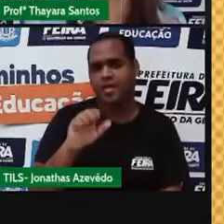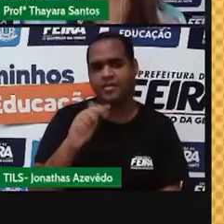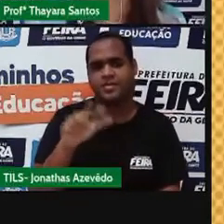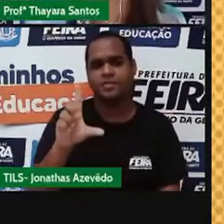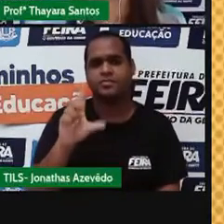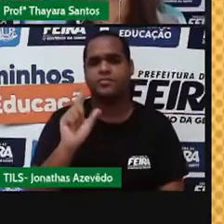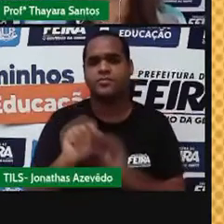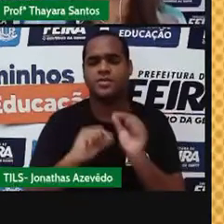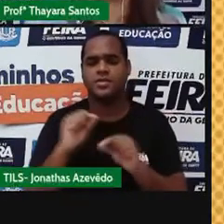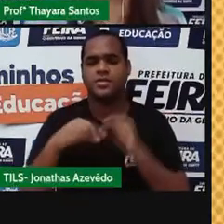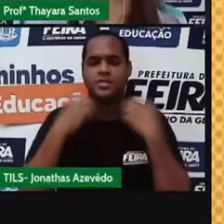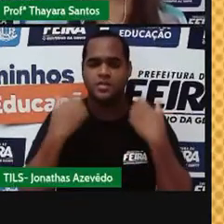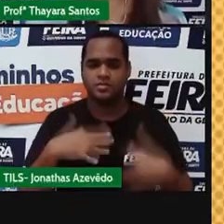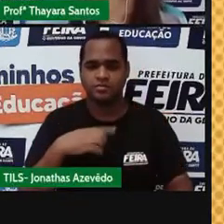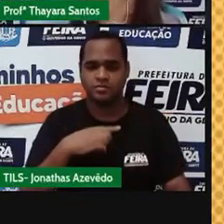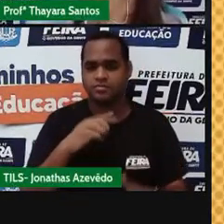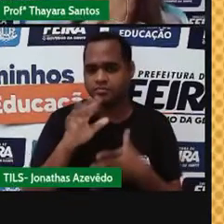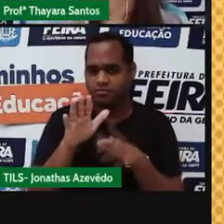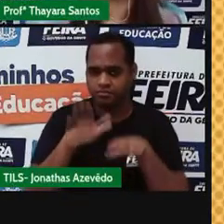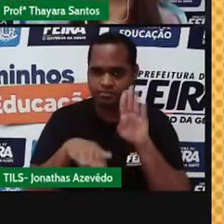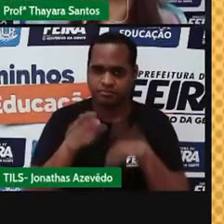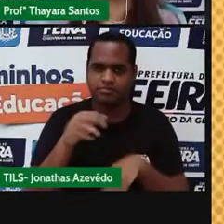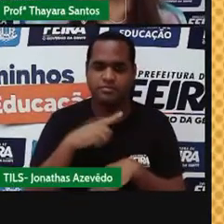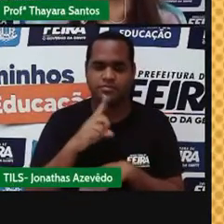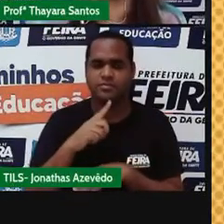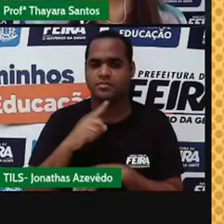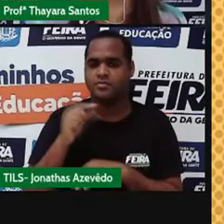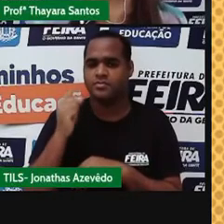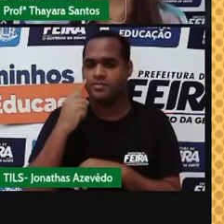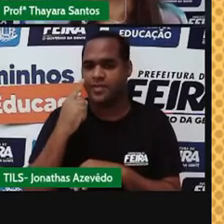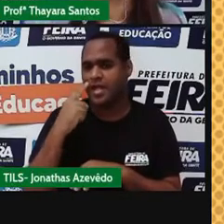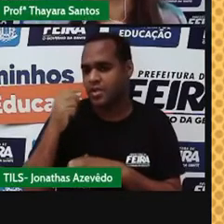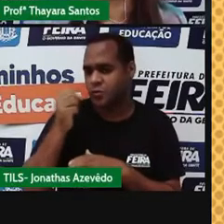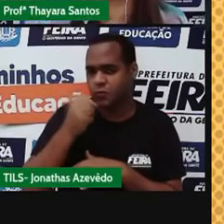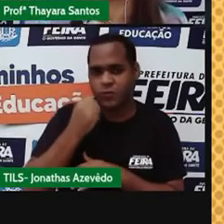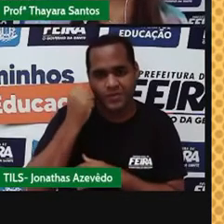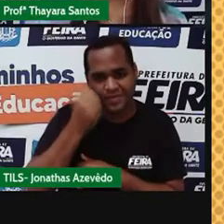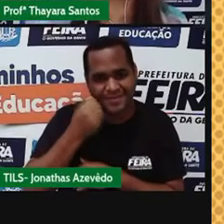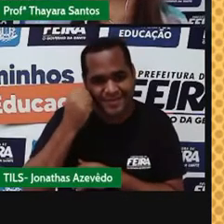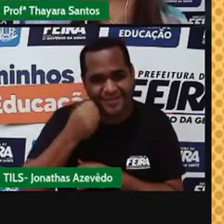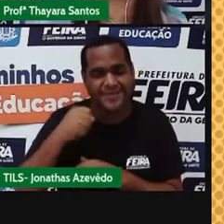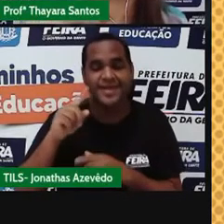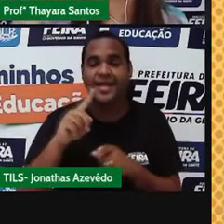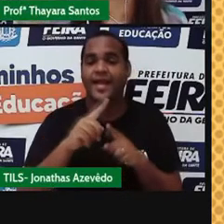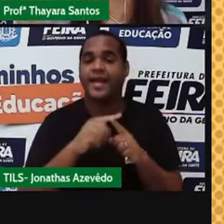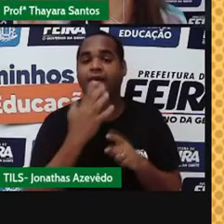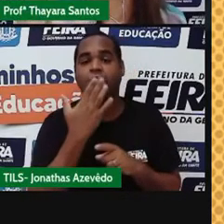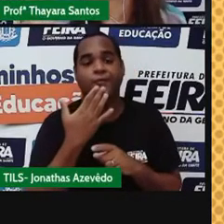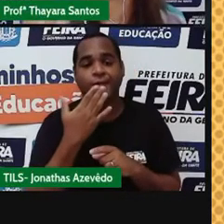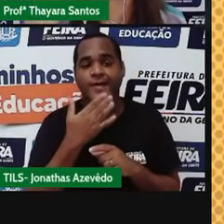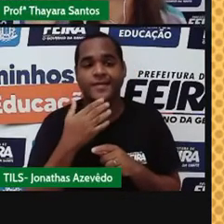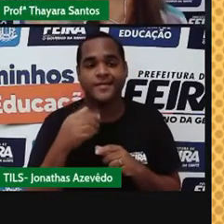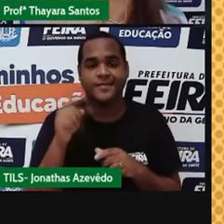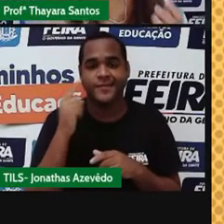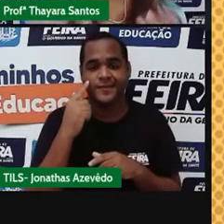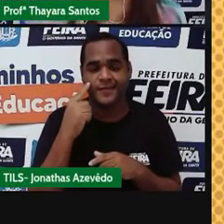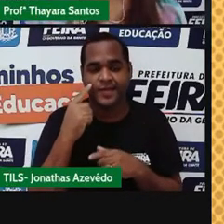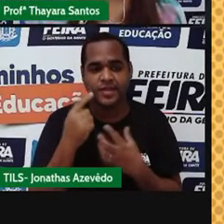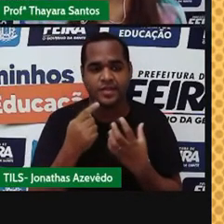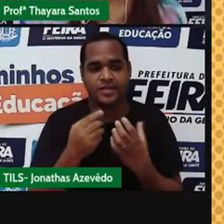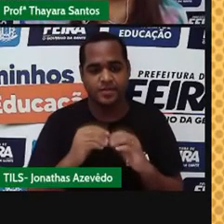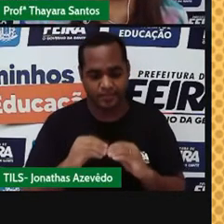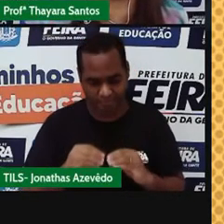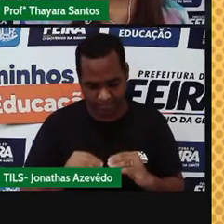Vamos ver aqui agora. Às vezes, a gente faz ali um suco, coloca muito açúcar, e no final a gente vê que fica um